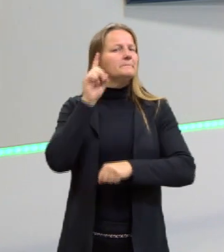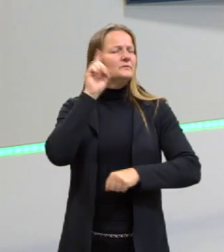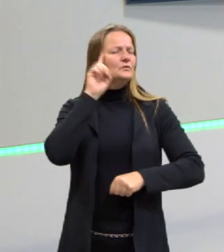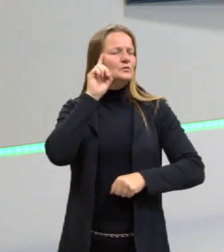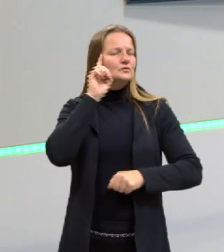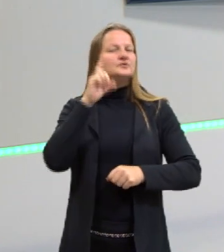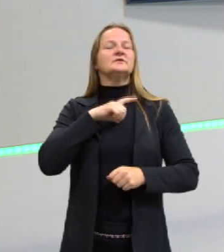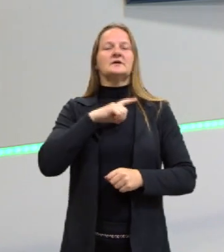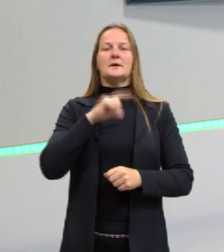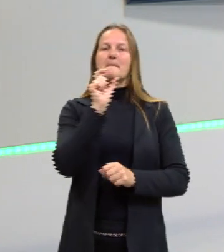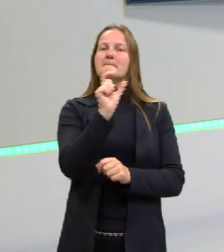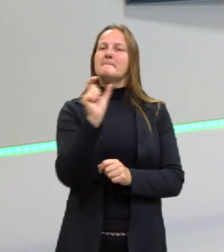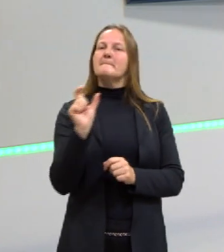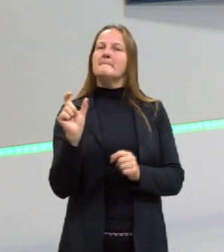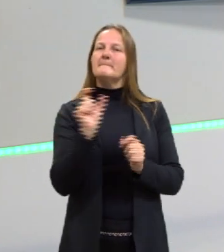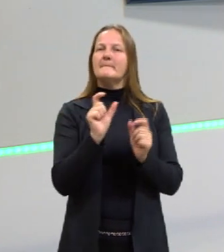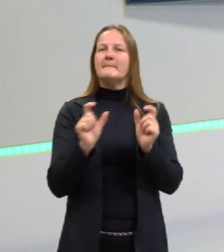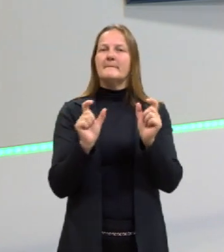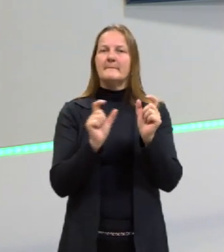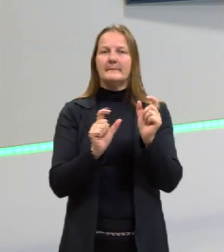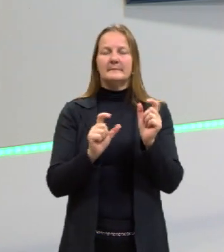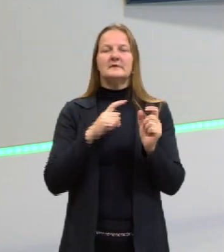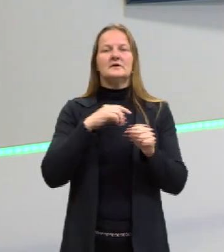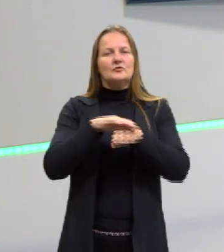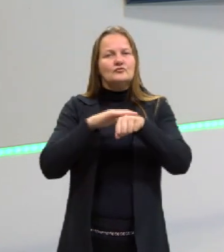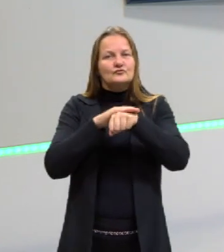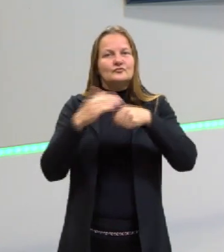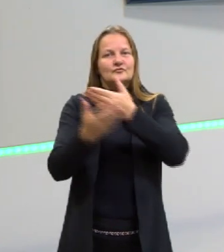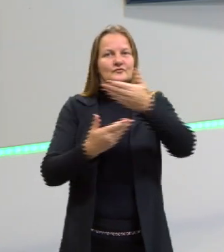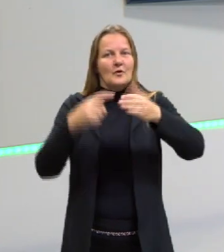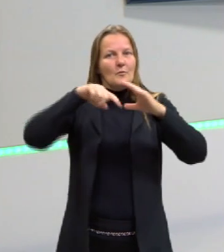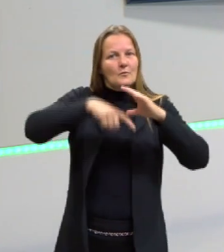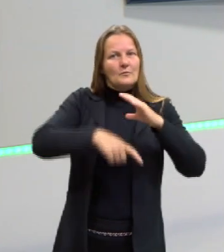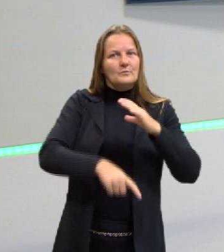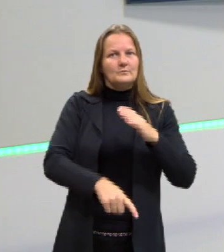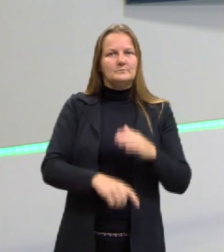dia esses termos aqui que a gente já vai conversar um pouco melhor.